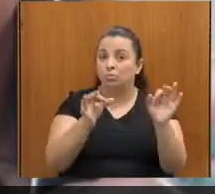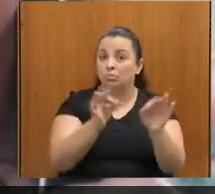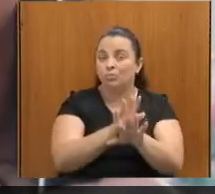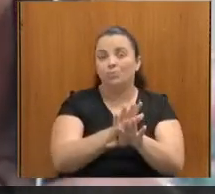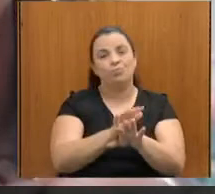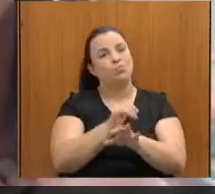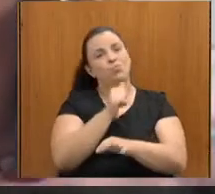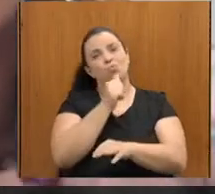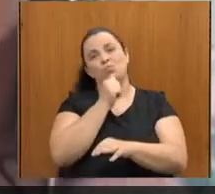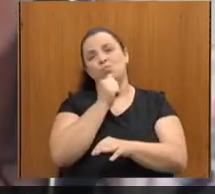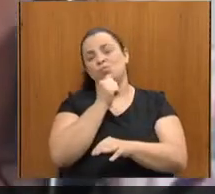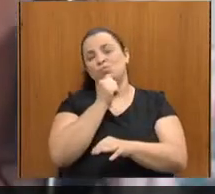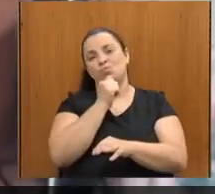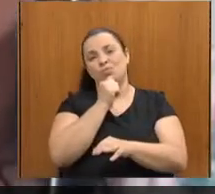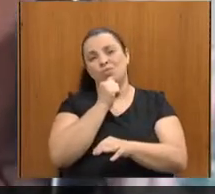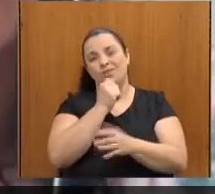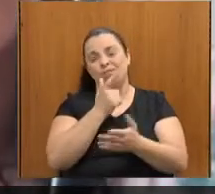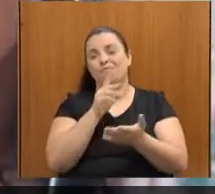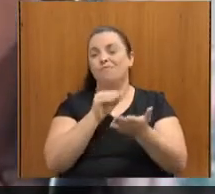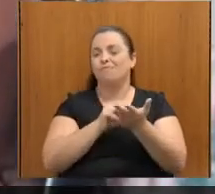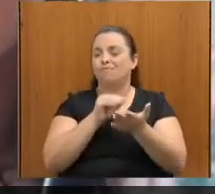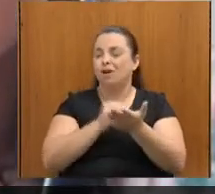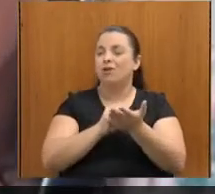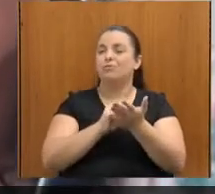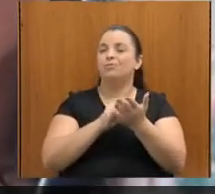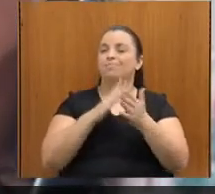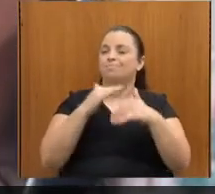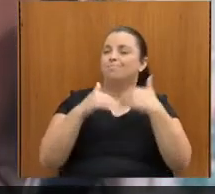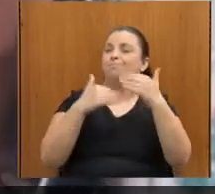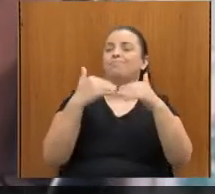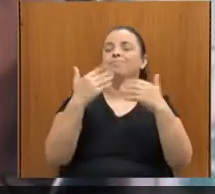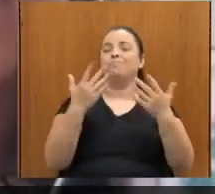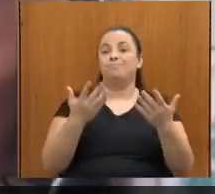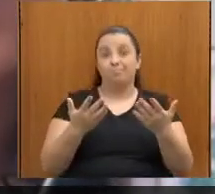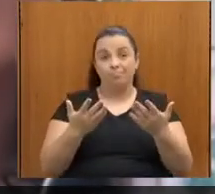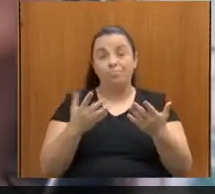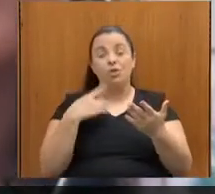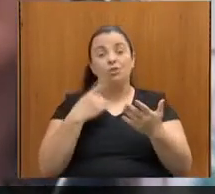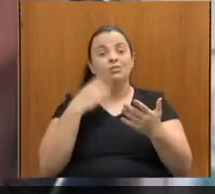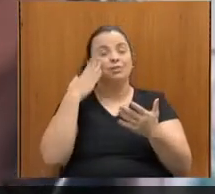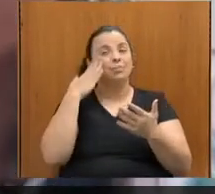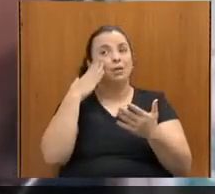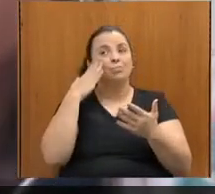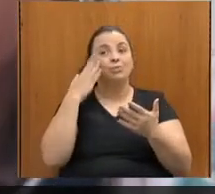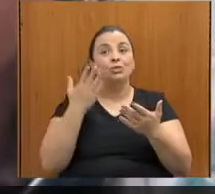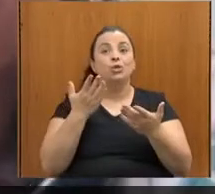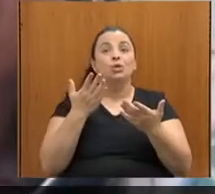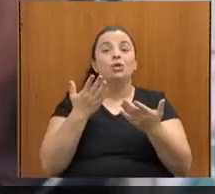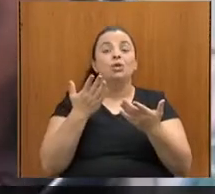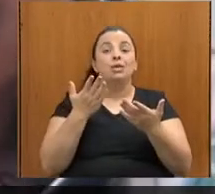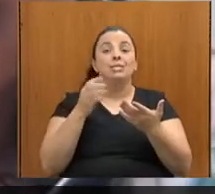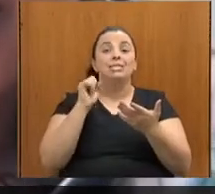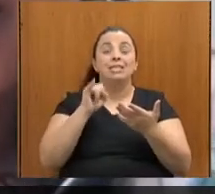e quando a gente faz o recorte das pessoas com deficiência, a gente sabe que o desafio ele é ainda muito maior.